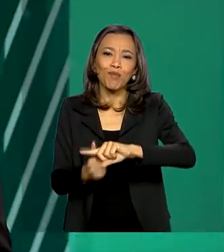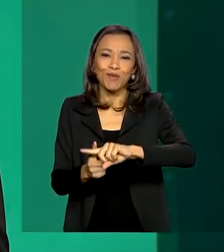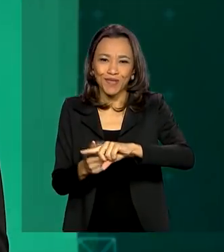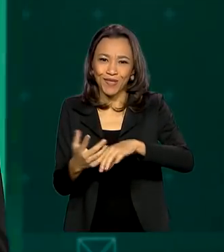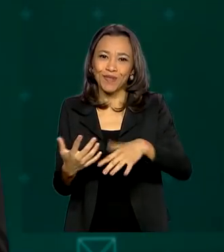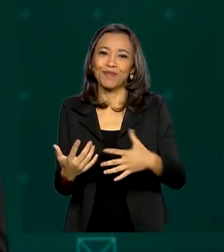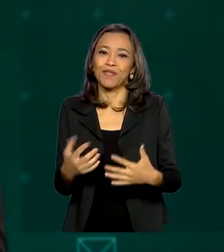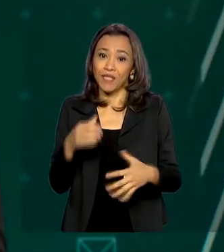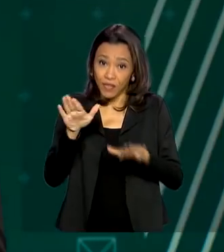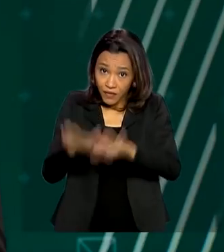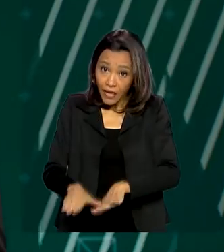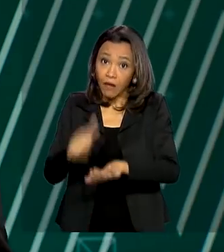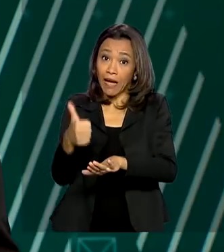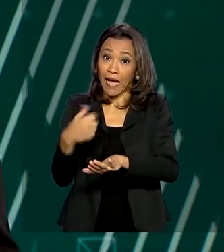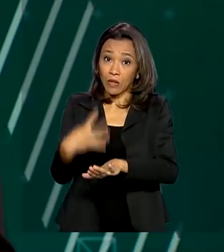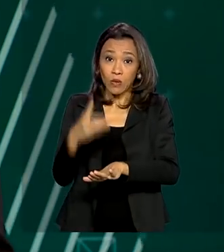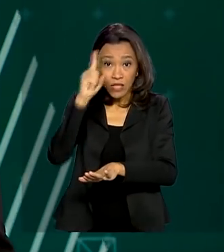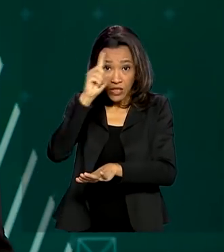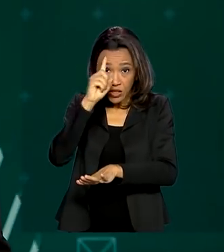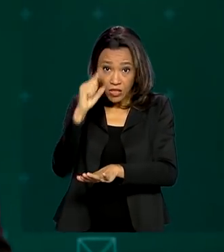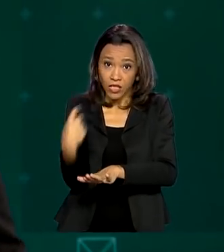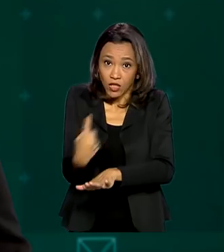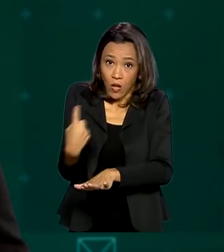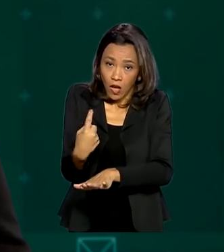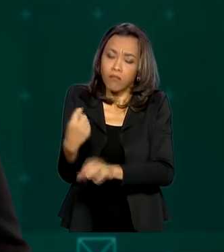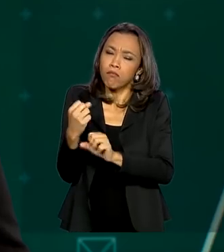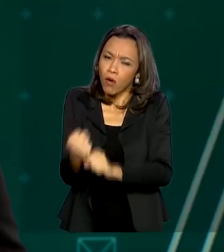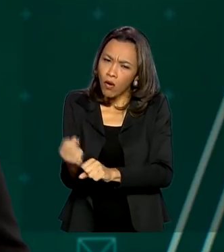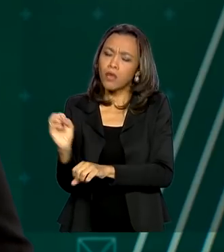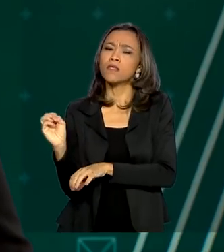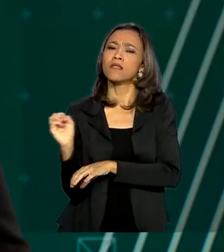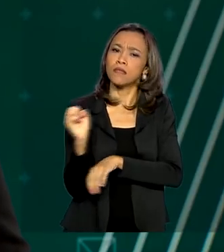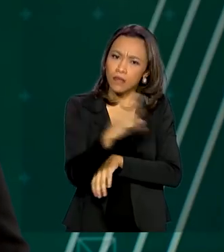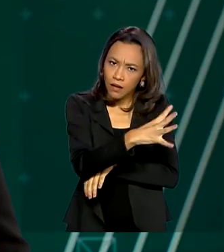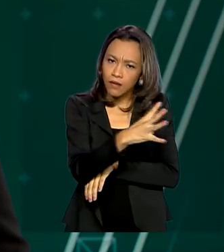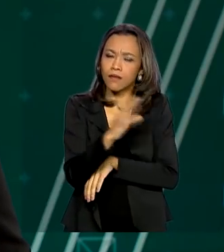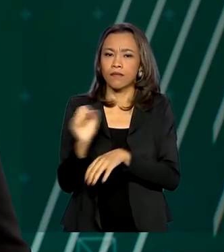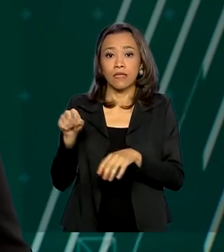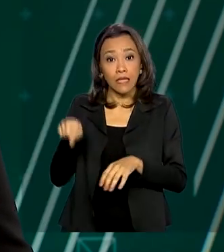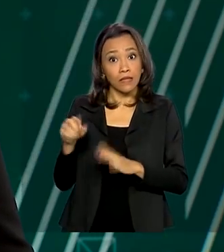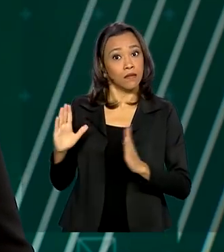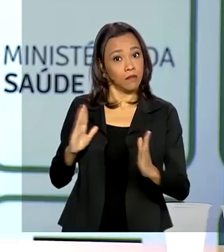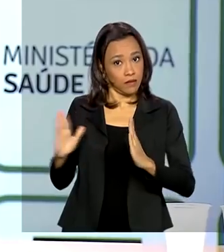ficaram 14 dias isoladas podem sair do isolamento após esse período.